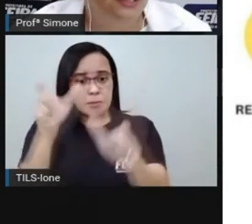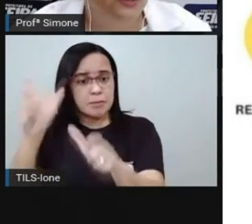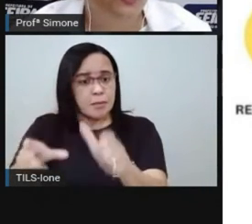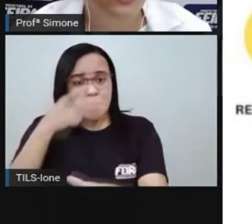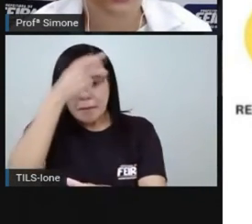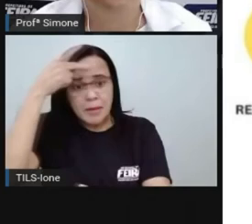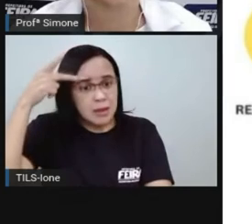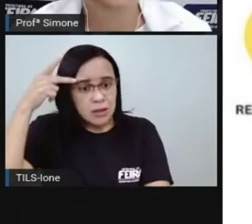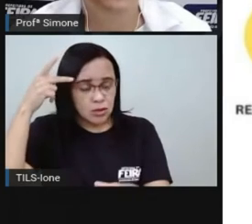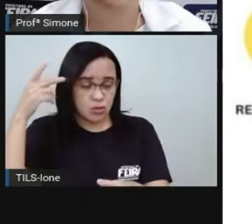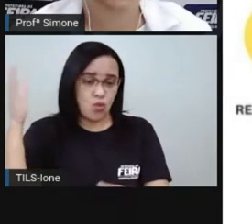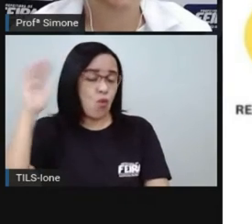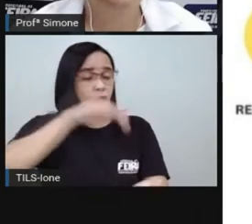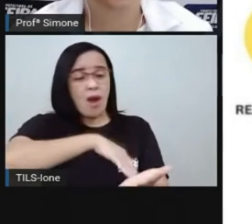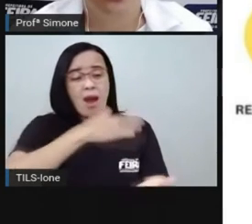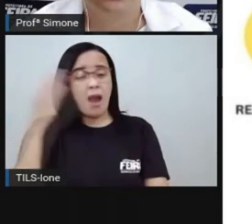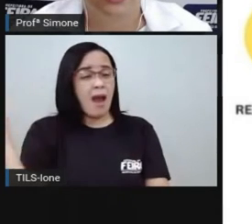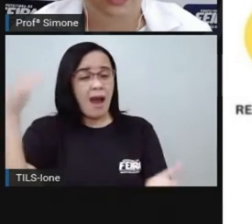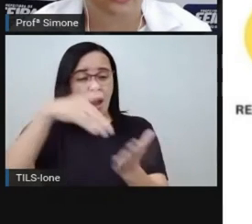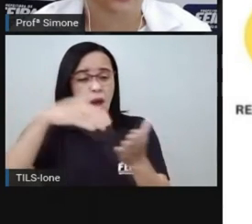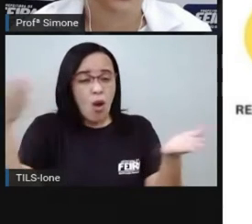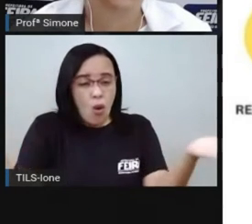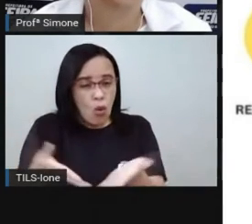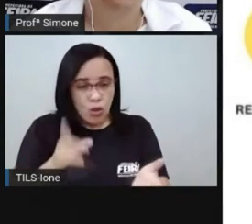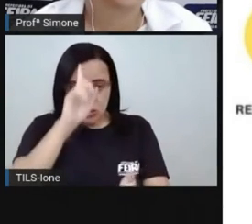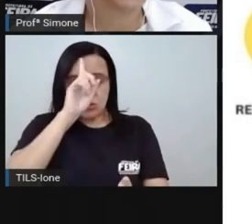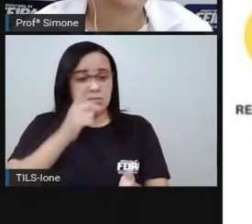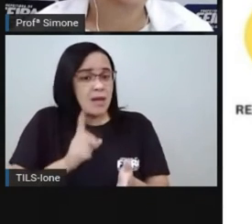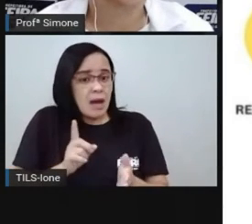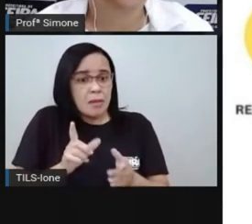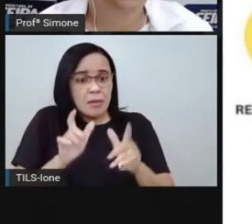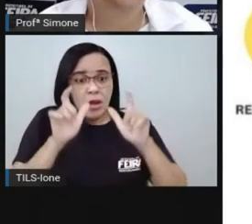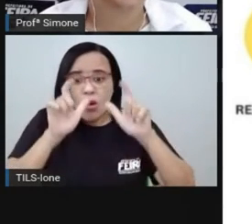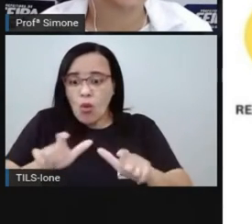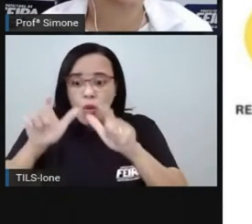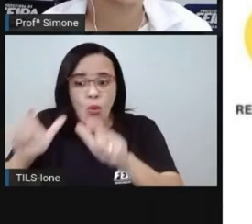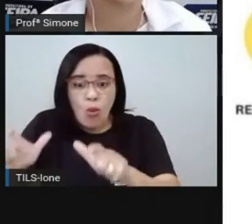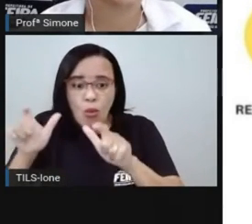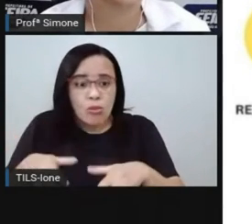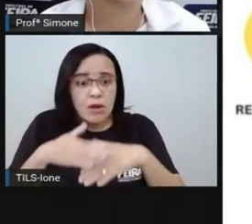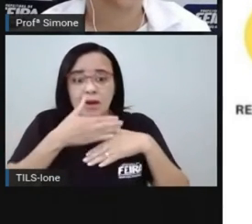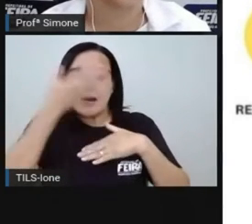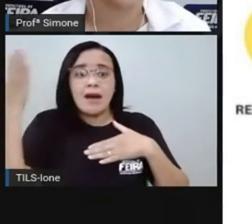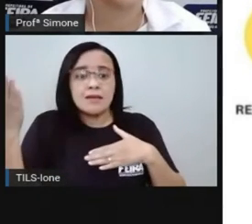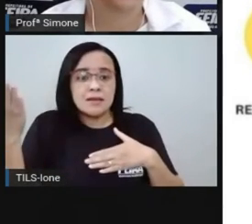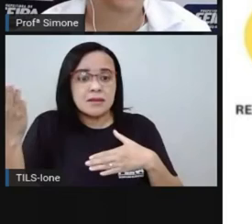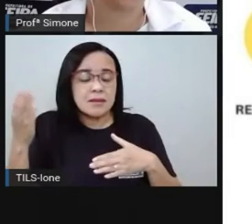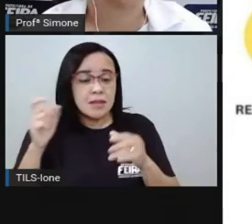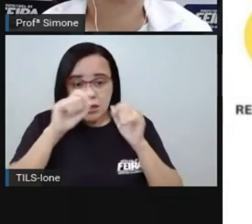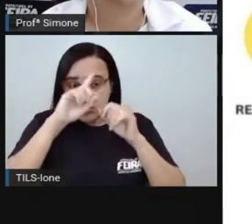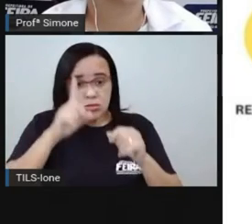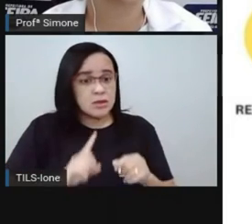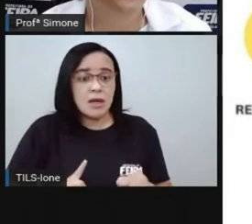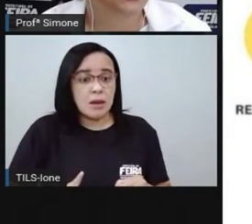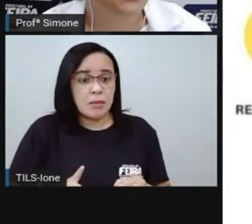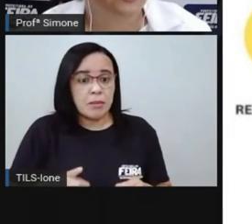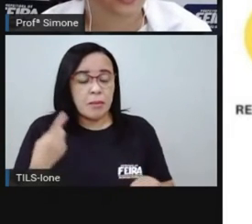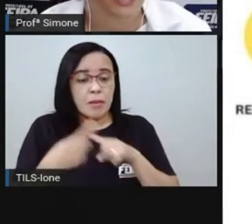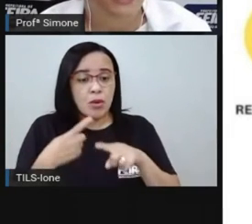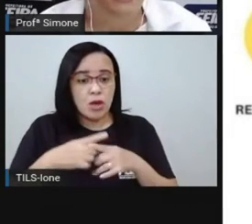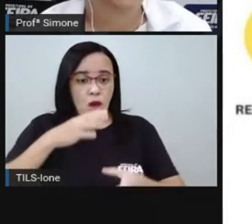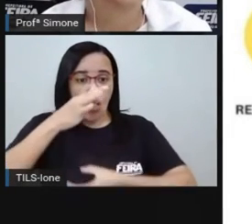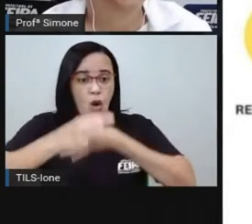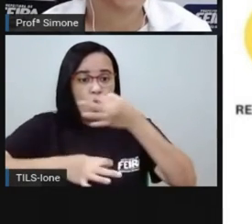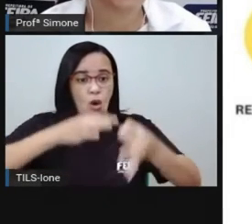o paradeiro em função de discordar de um processo político em que as pessoas não podem ter opiniões.